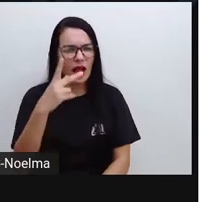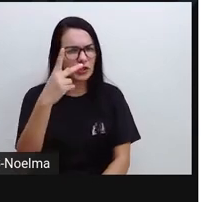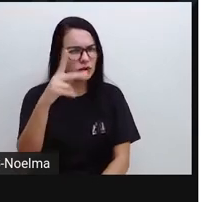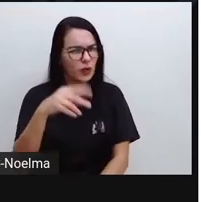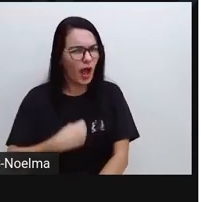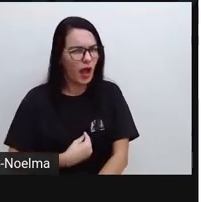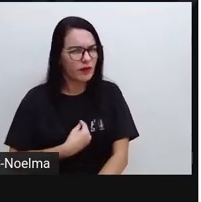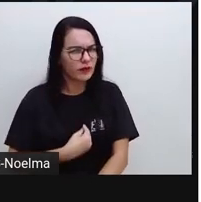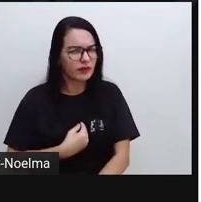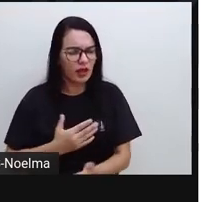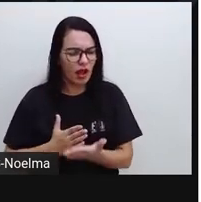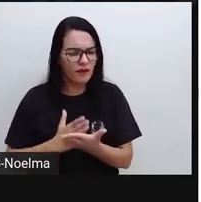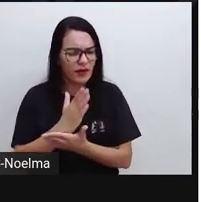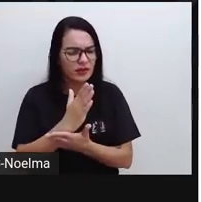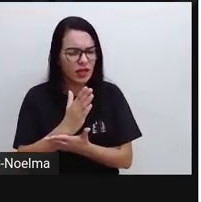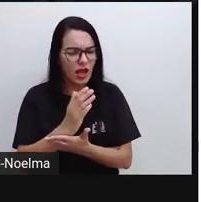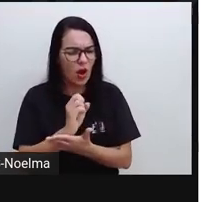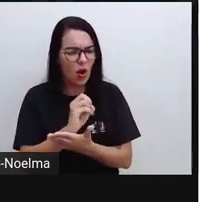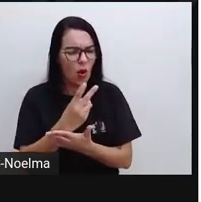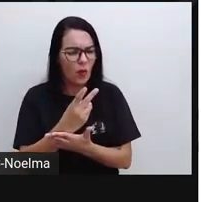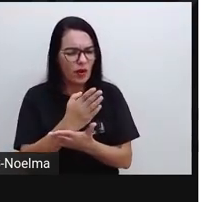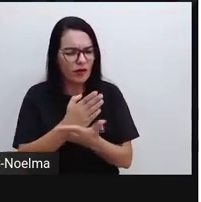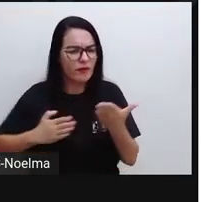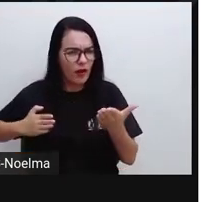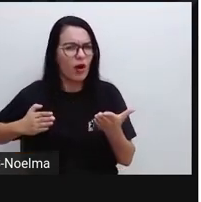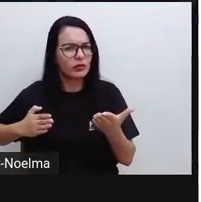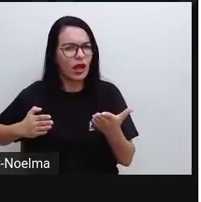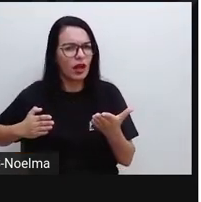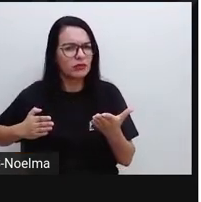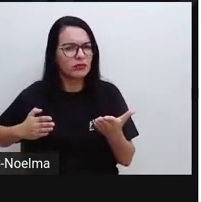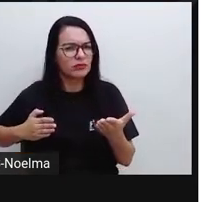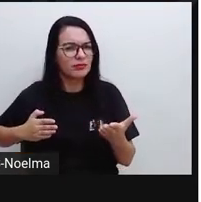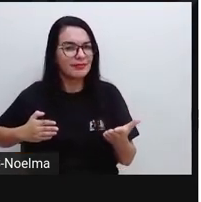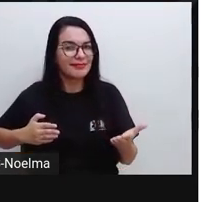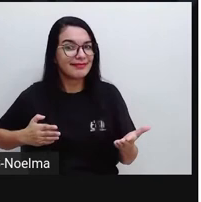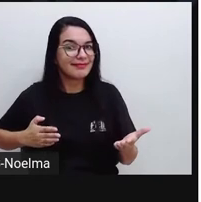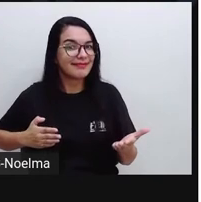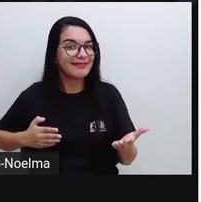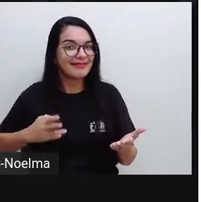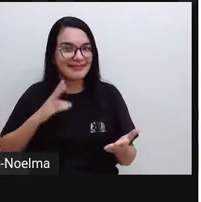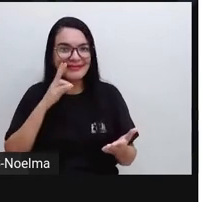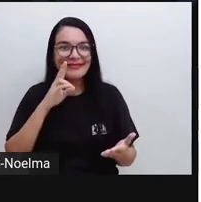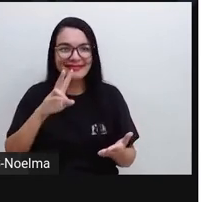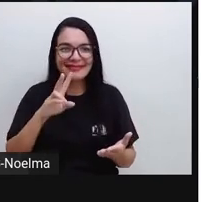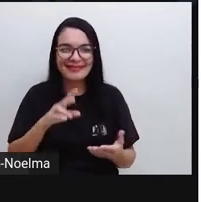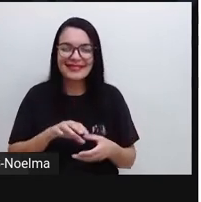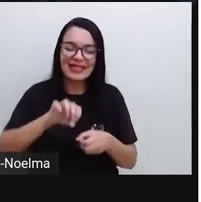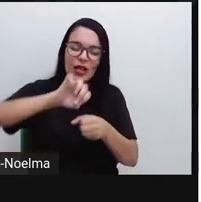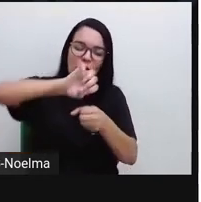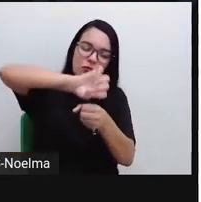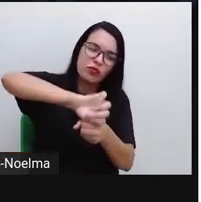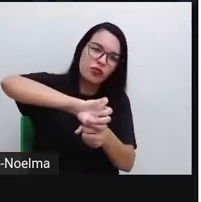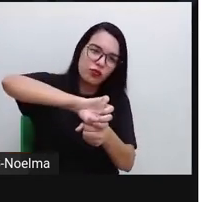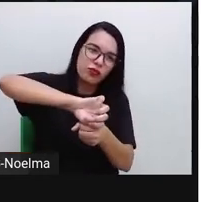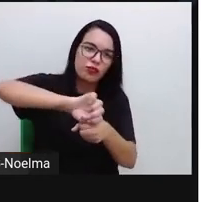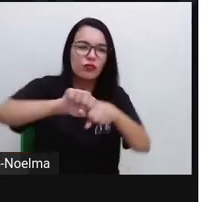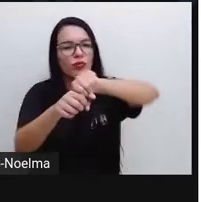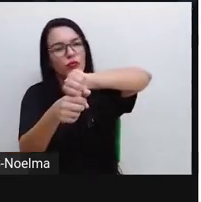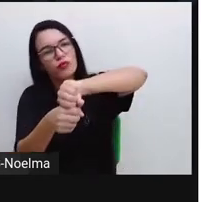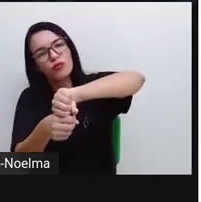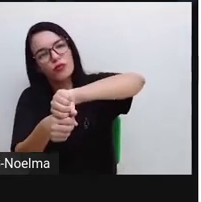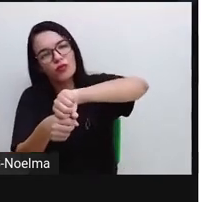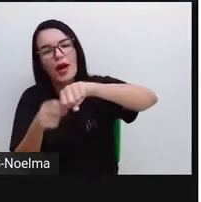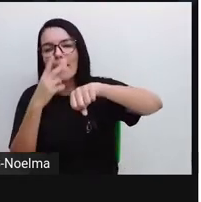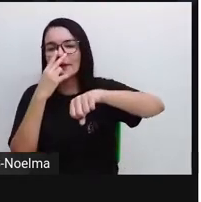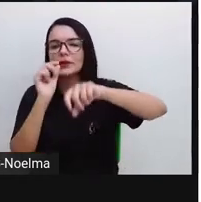avança ou escorre neste momento, né? E, assim, está escorrendo aí dentro da ampulheta, assim como a terra, né? E